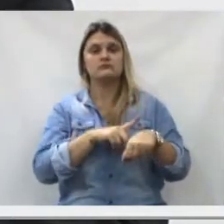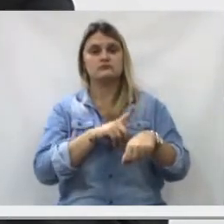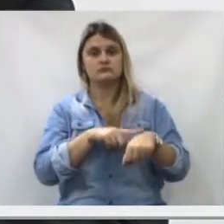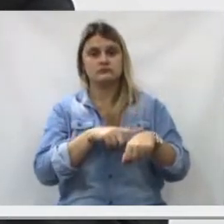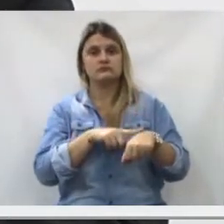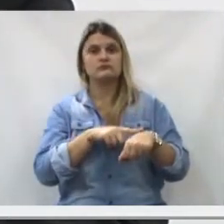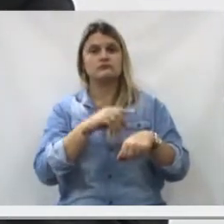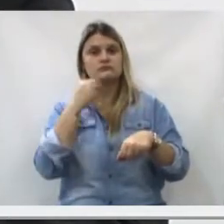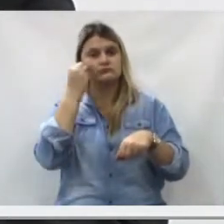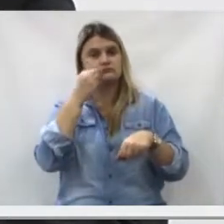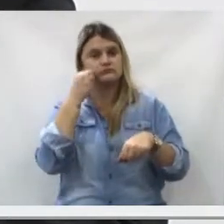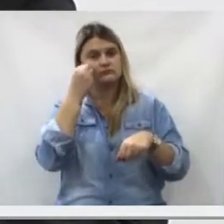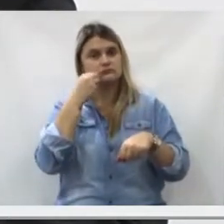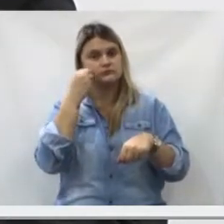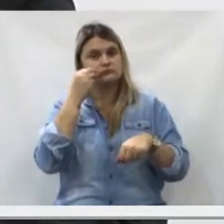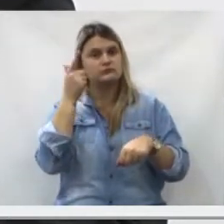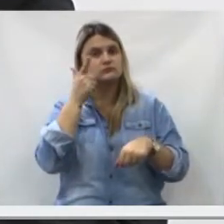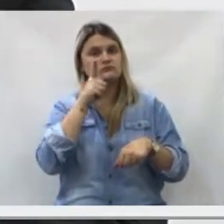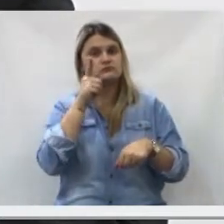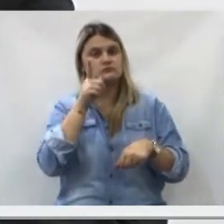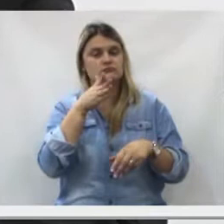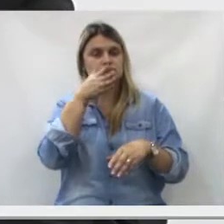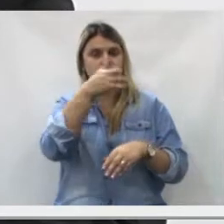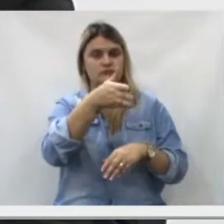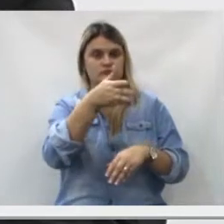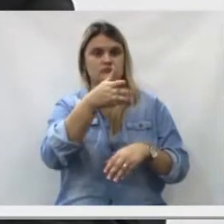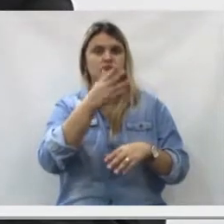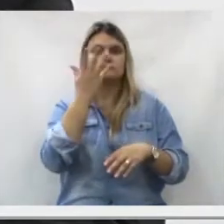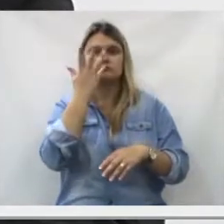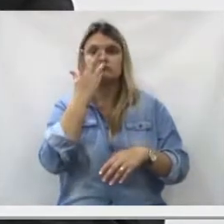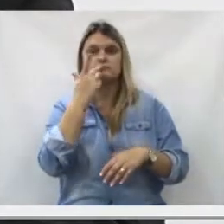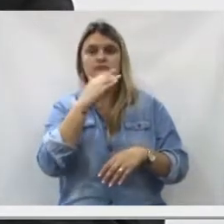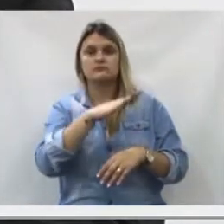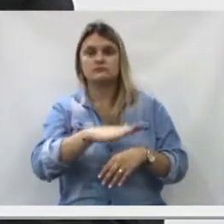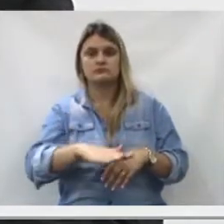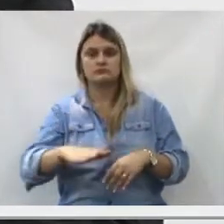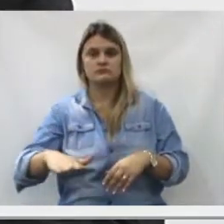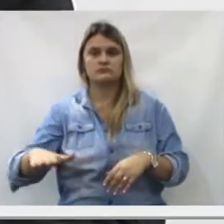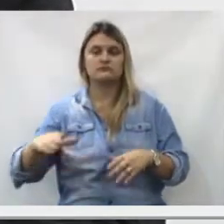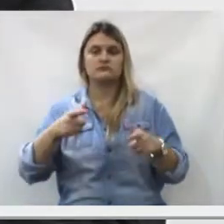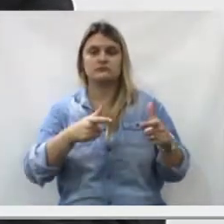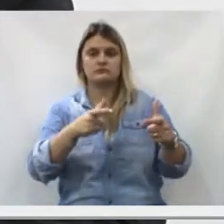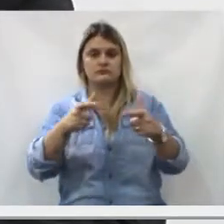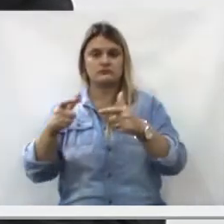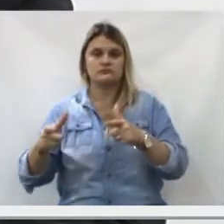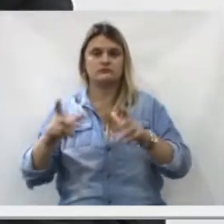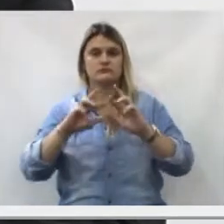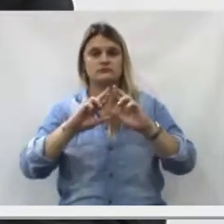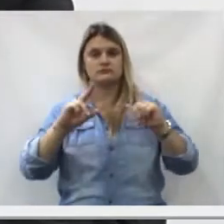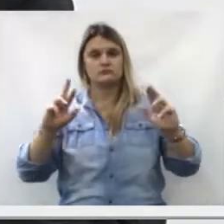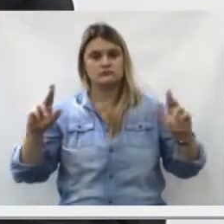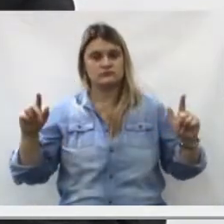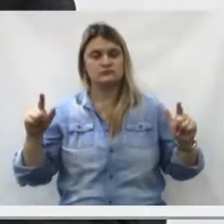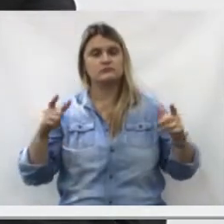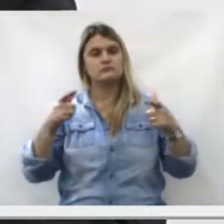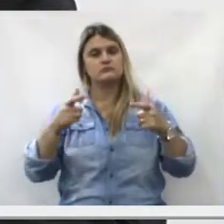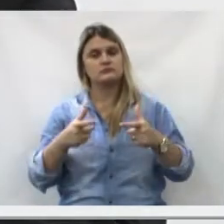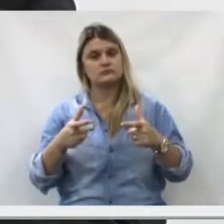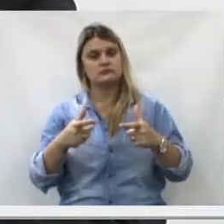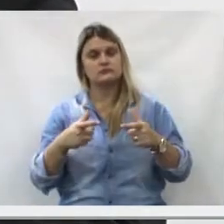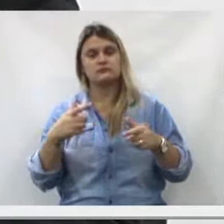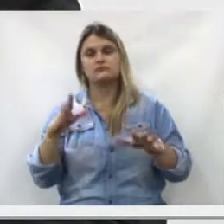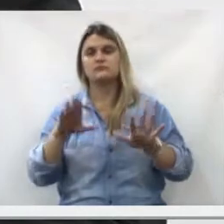é para que se agilize, que se faça esse projeto, porque temos aí uma grande oportunidade de atender as crianças